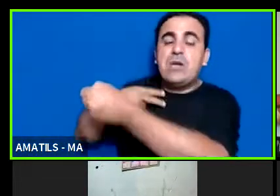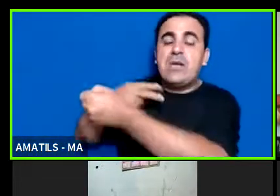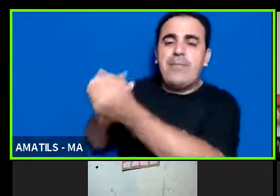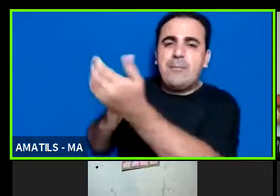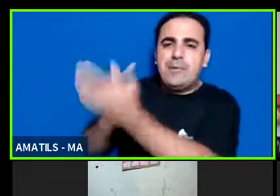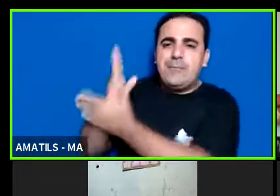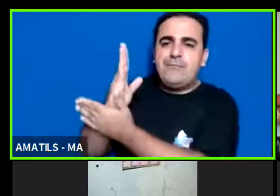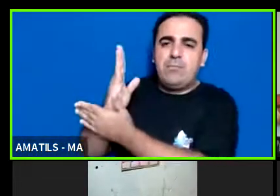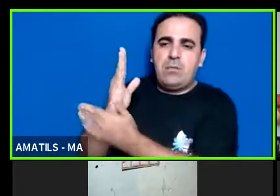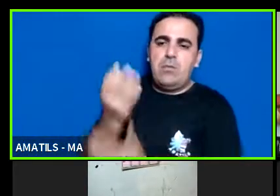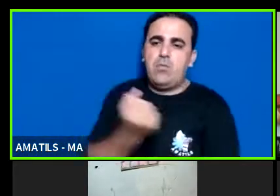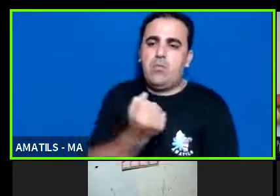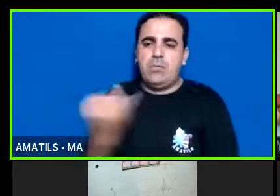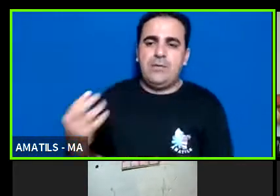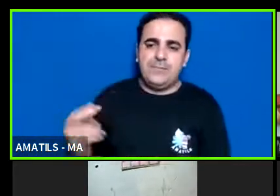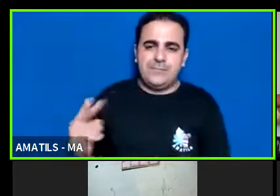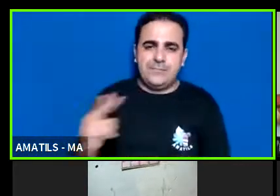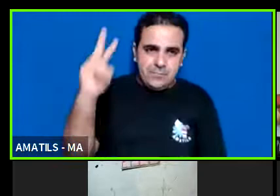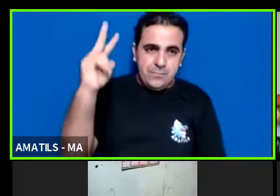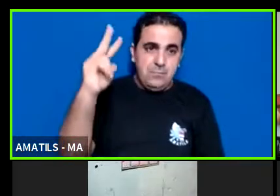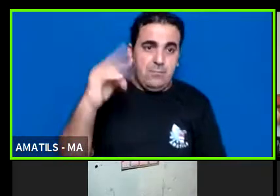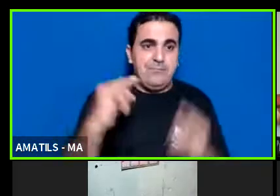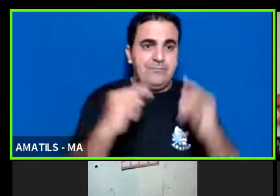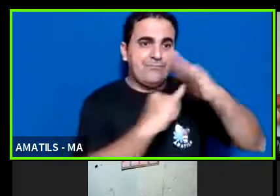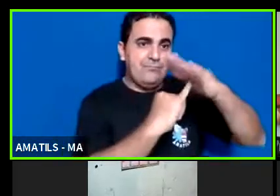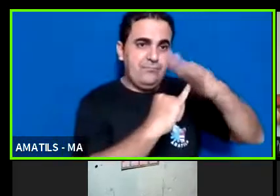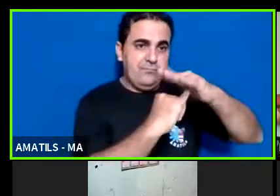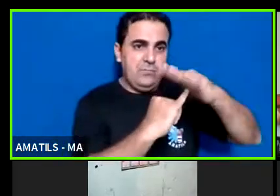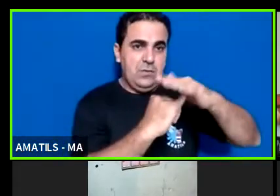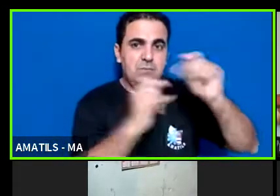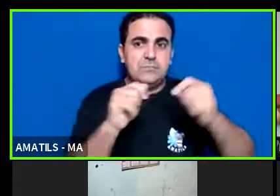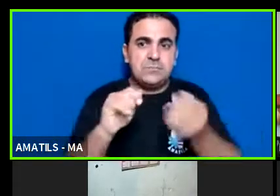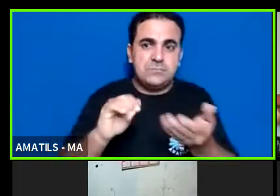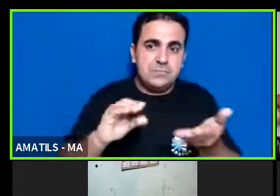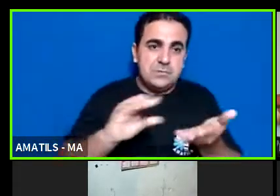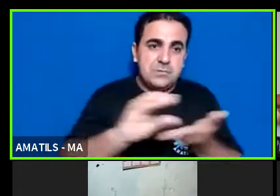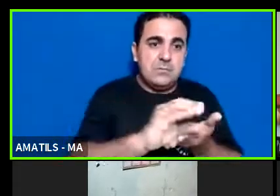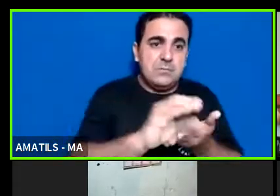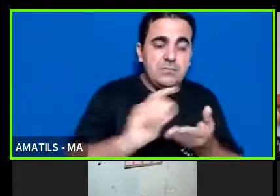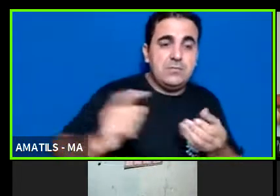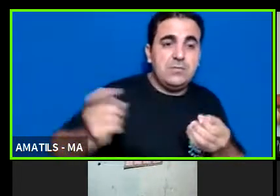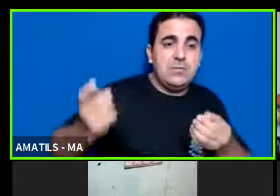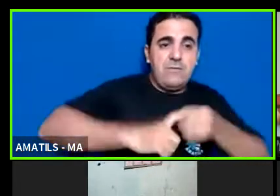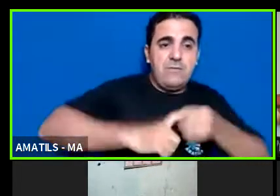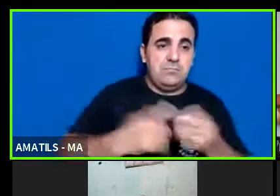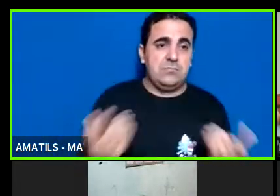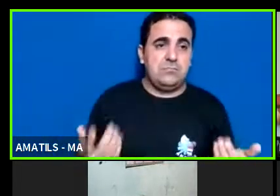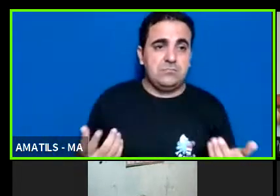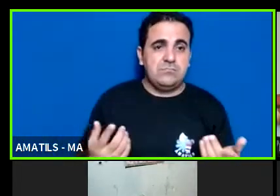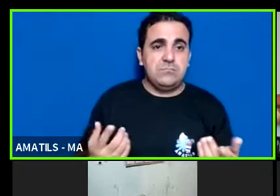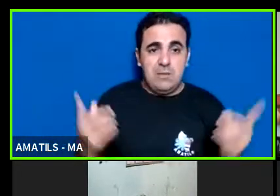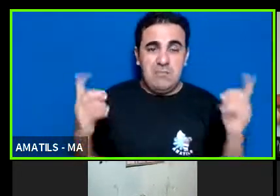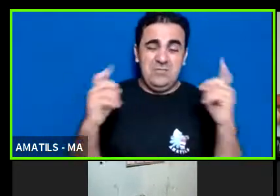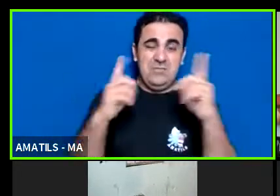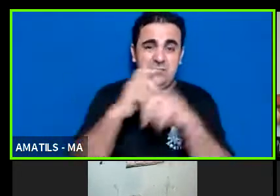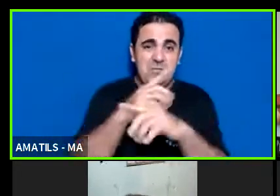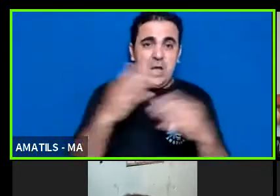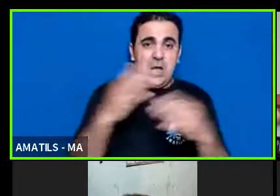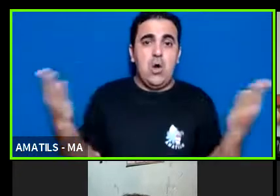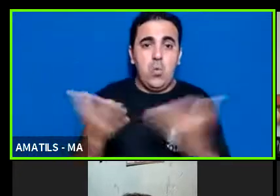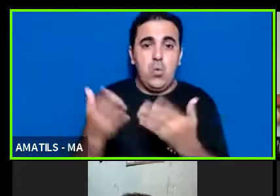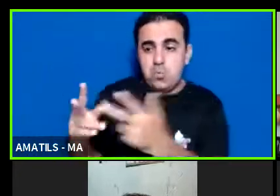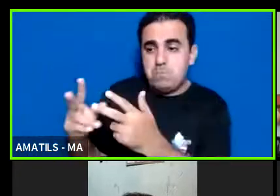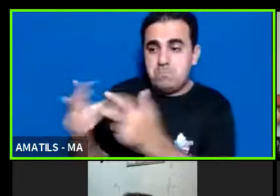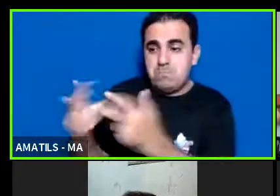de gastos e a entidade tem que repor esse recurso que ela pegou então a maior dificuldade hoje que eu percebo